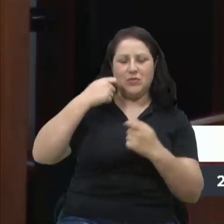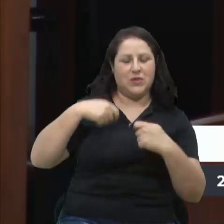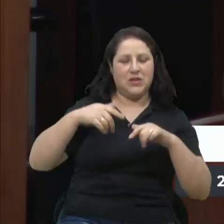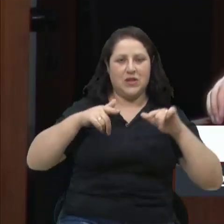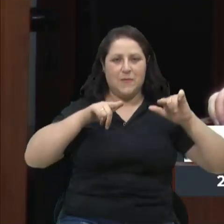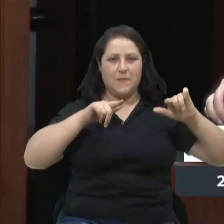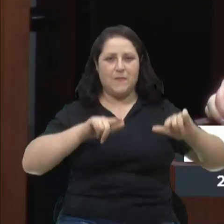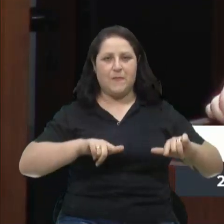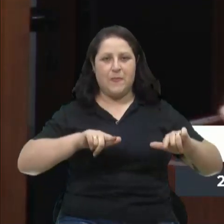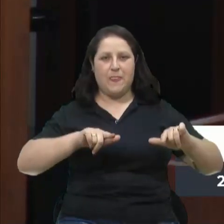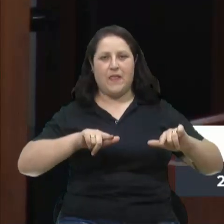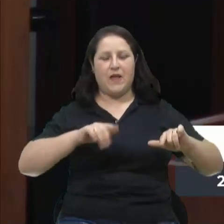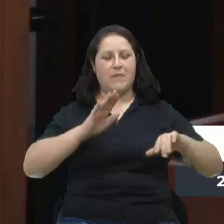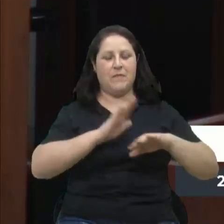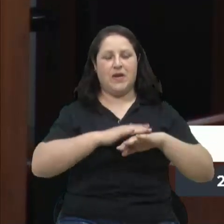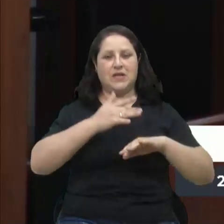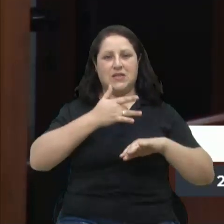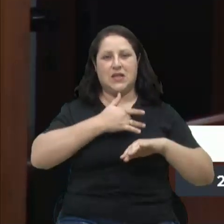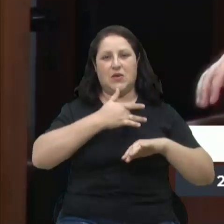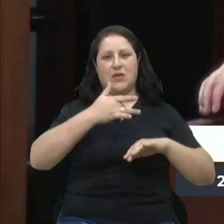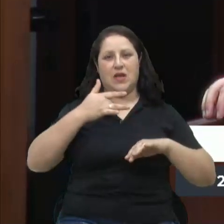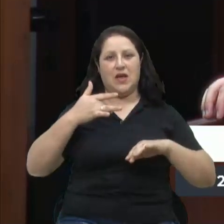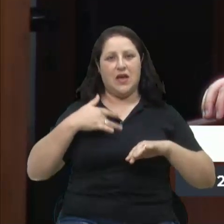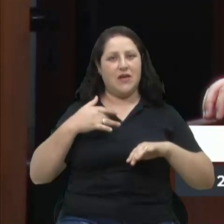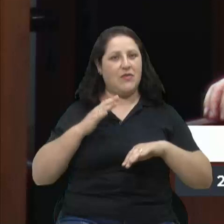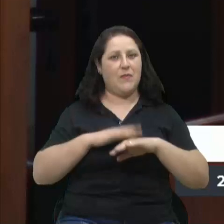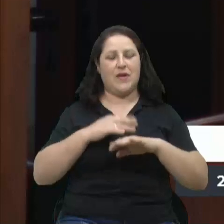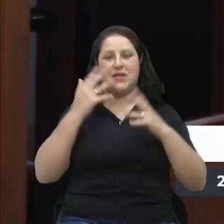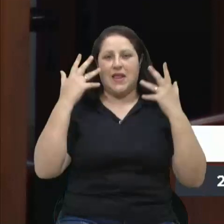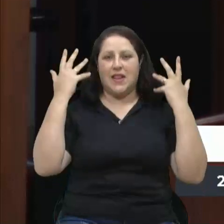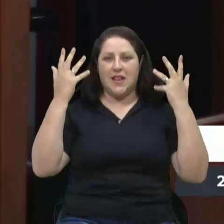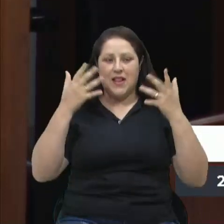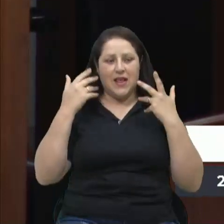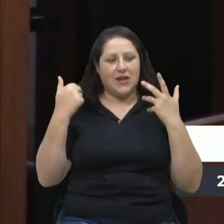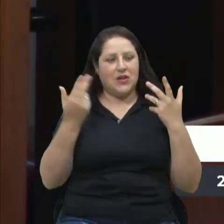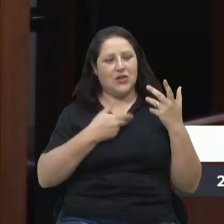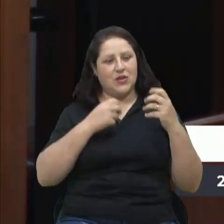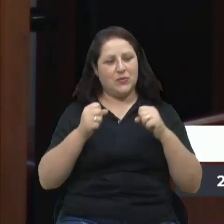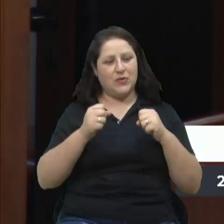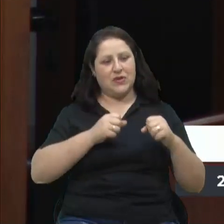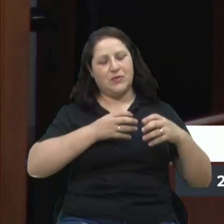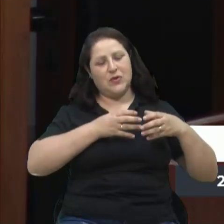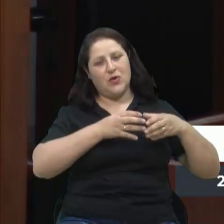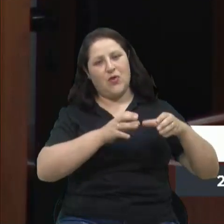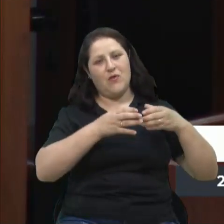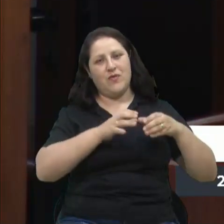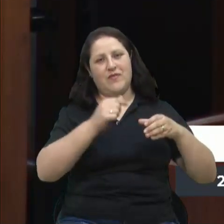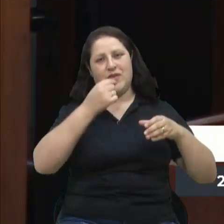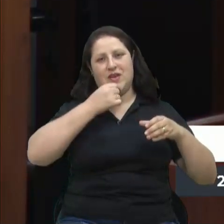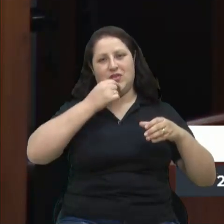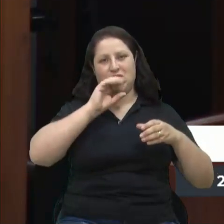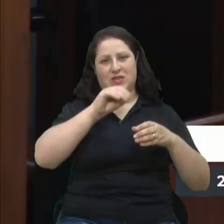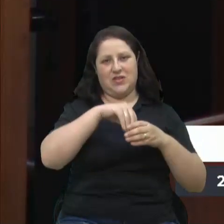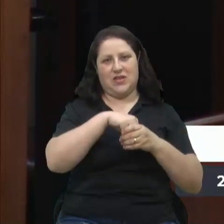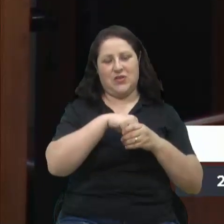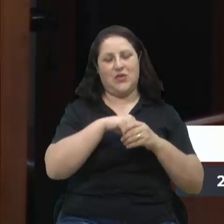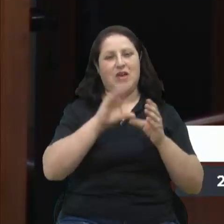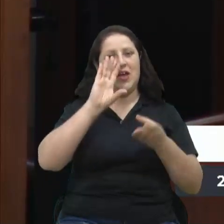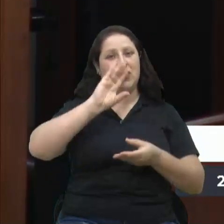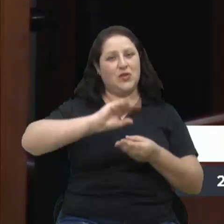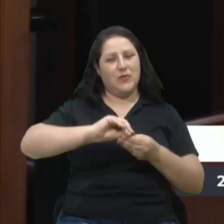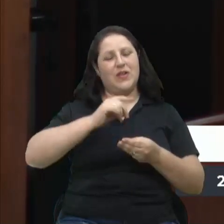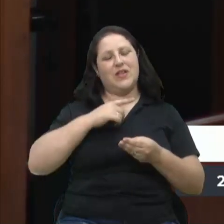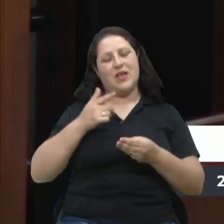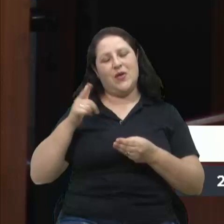mais saudável e alegre para que a gente possa conviver aqui na cidade. Então, resumidamente, existem